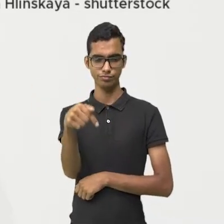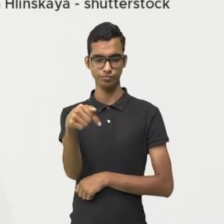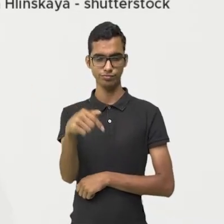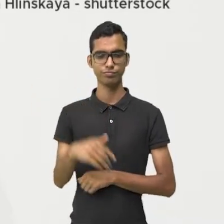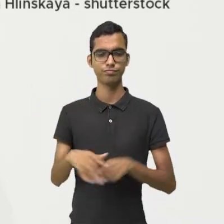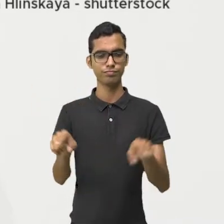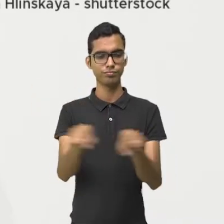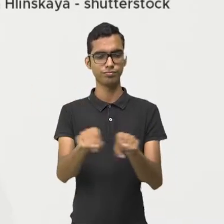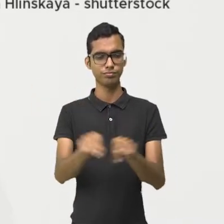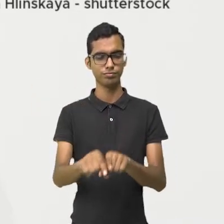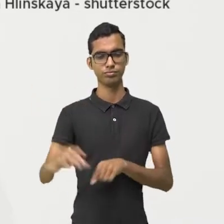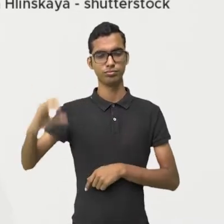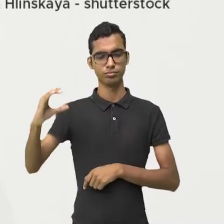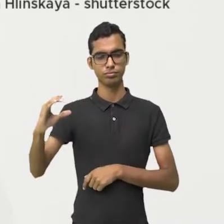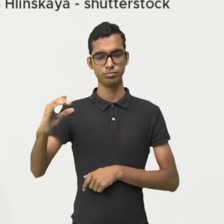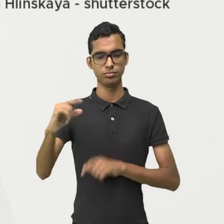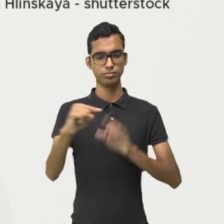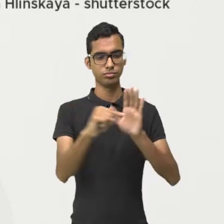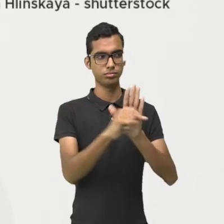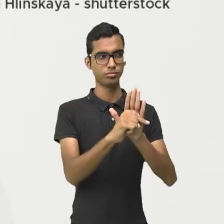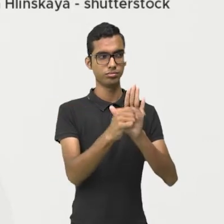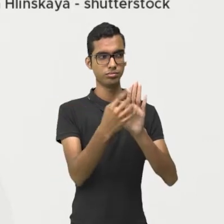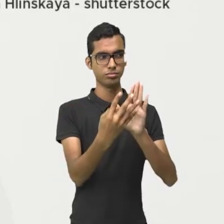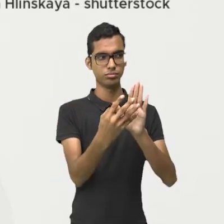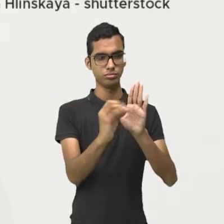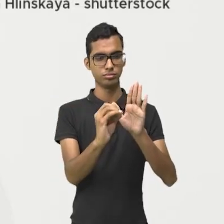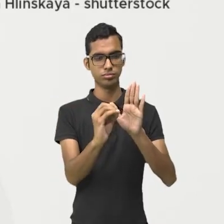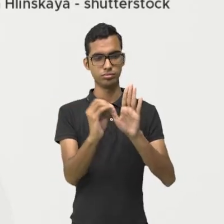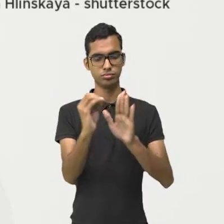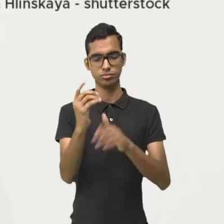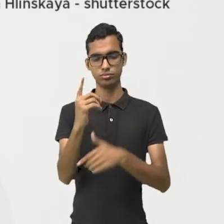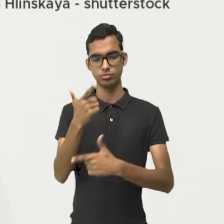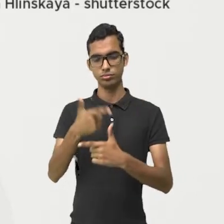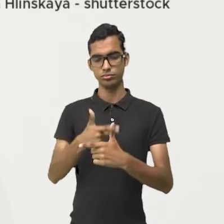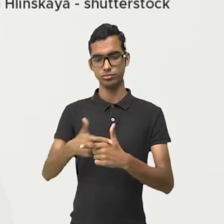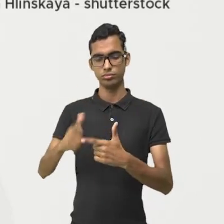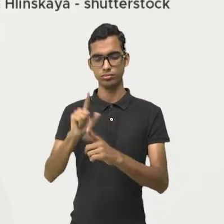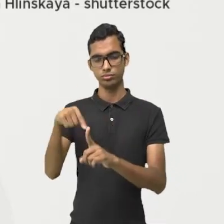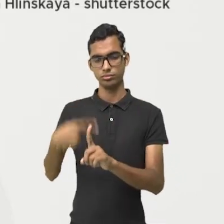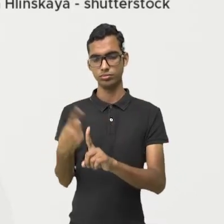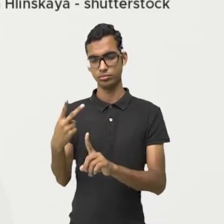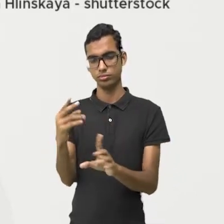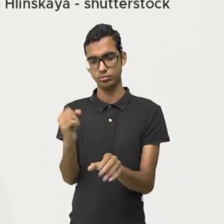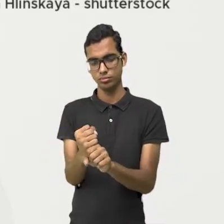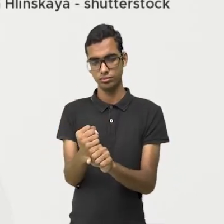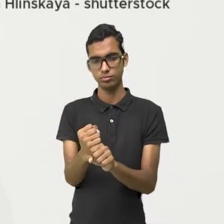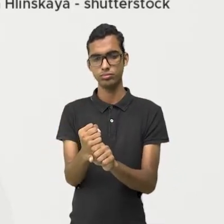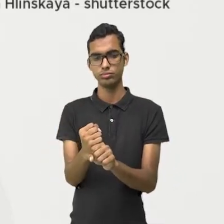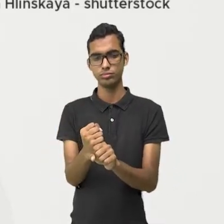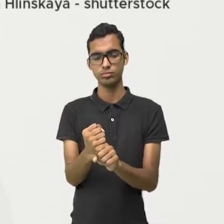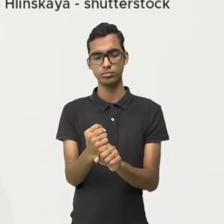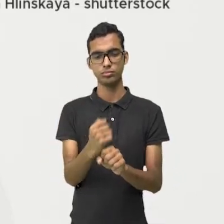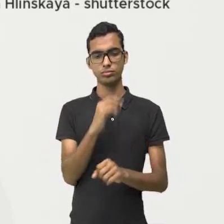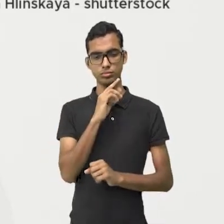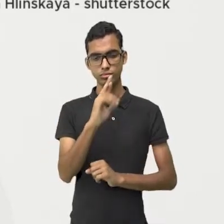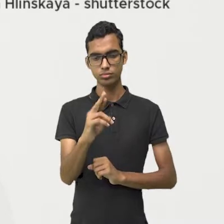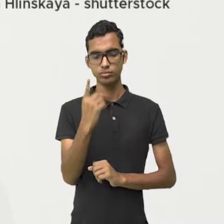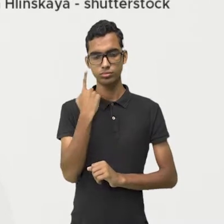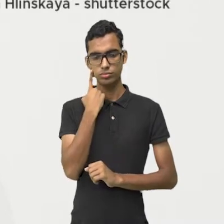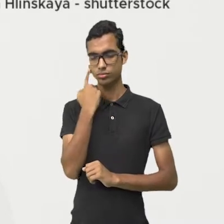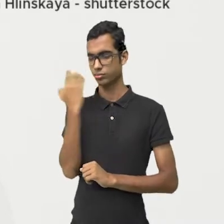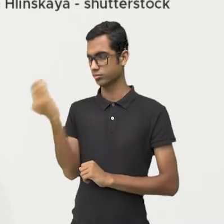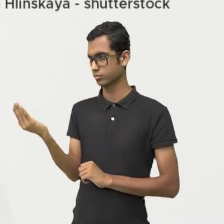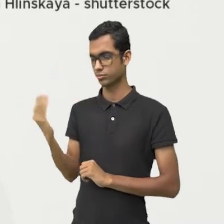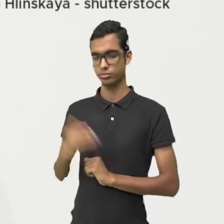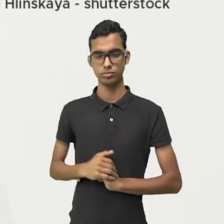sinais diferentes. Divisão de sinais diferentes vai dar negativo. 40 dividido